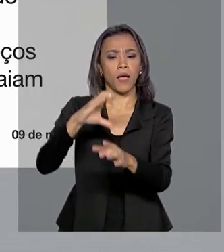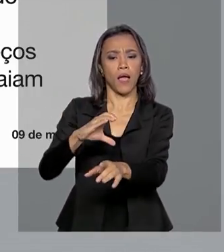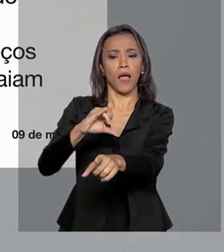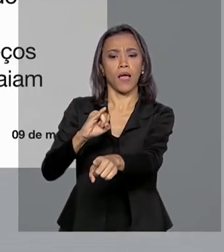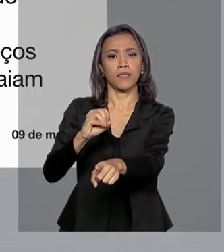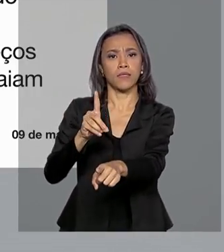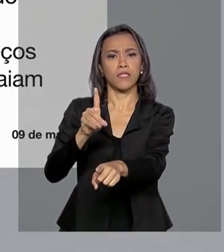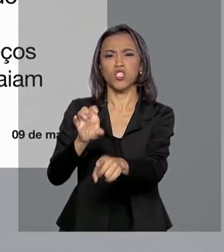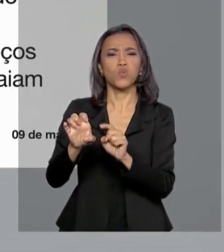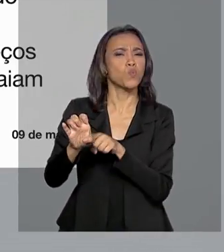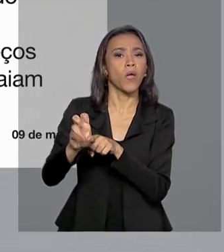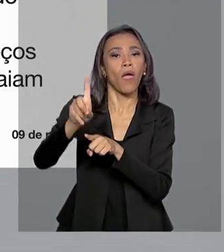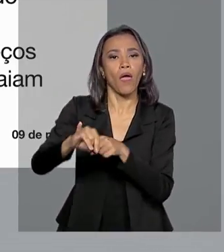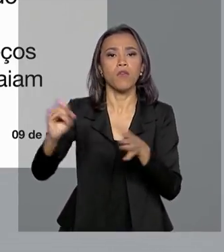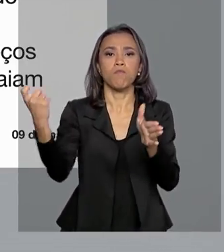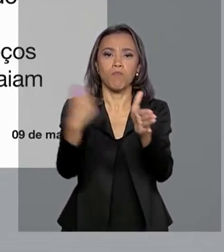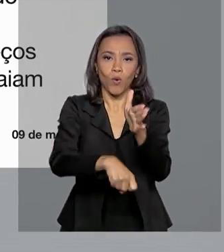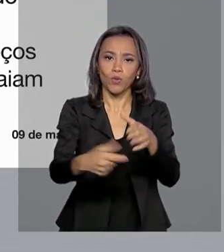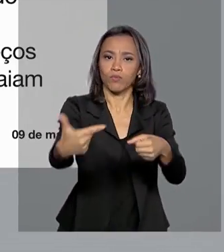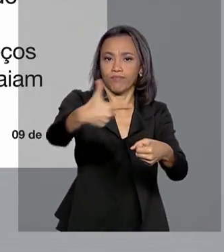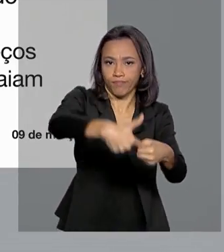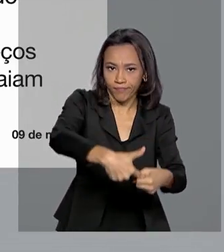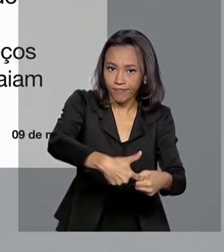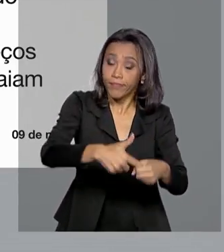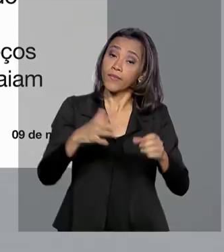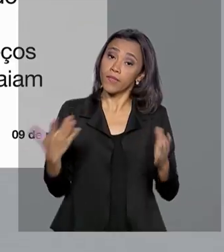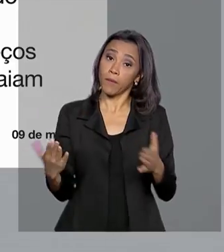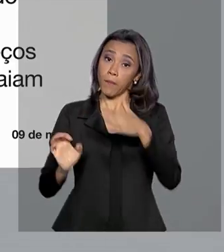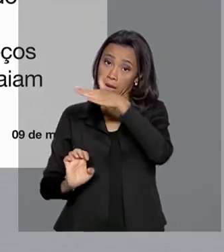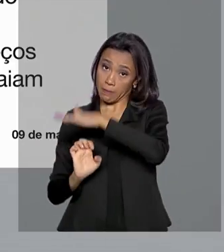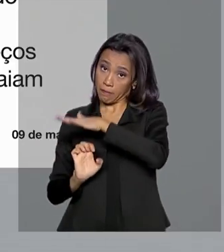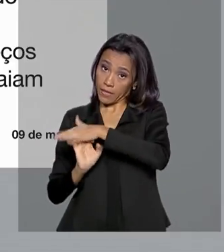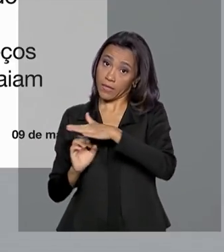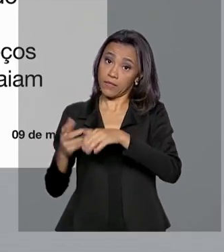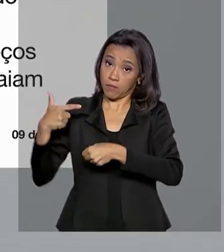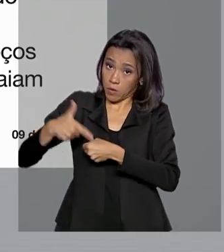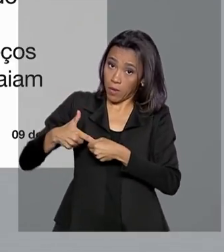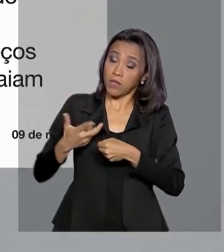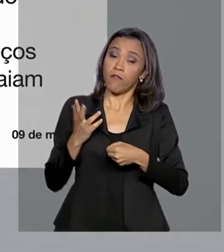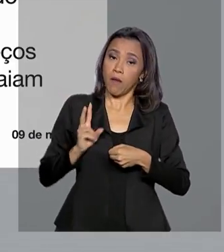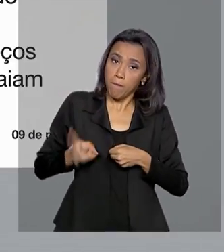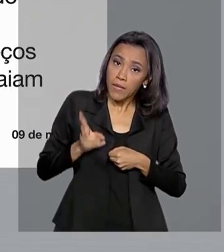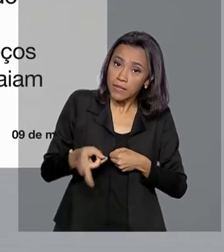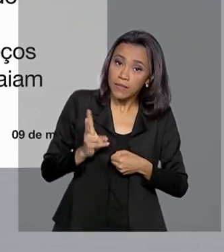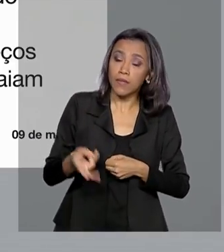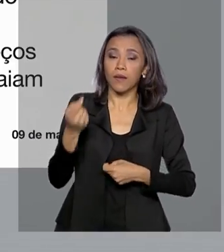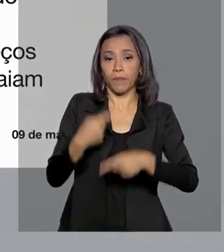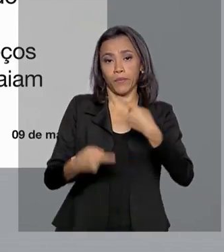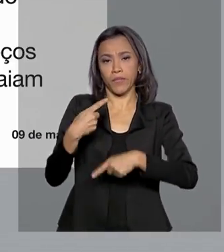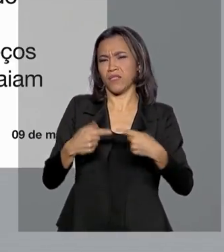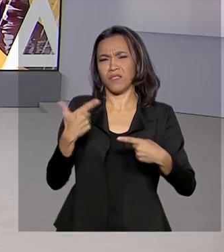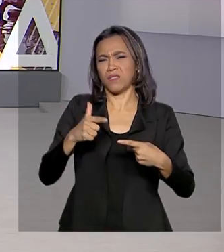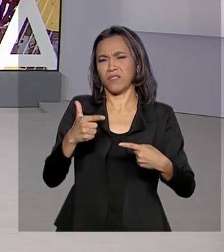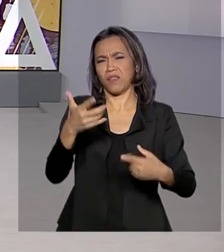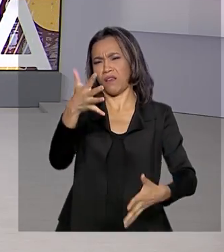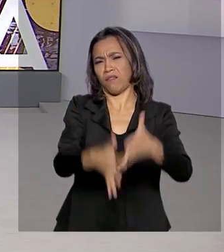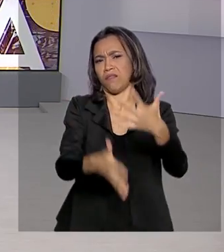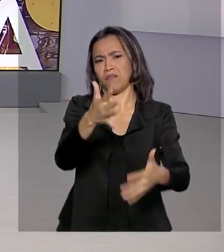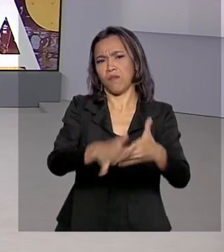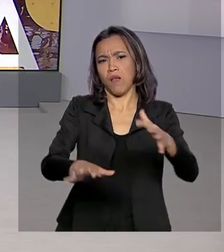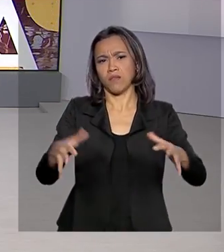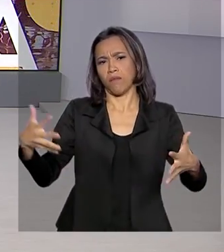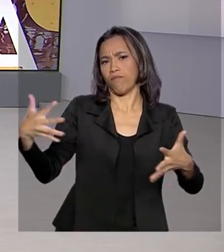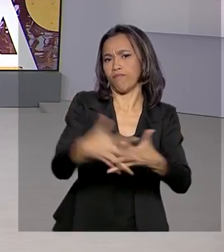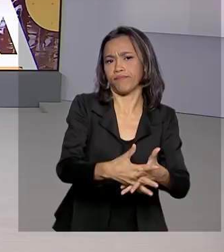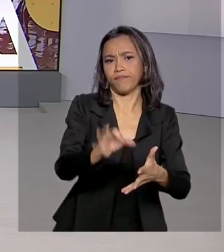cobrado sobre os combustíveis. Segundo o presidente, a Petrobras vai manter a política de preços sem interferências e a tendência é que